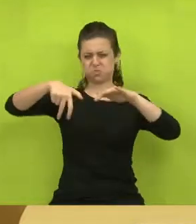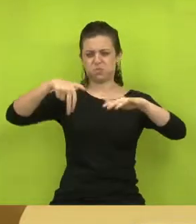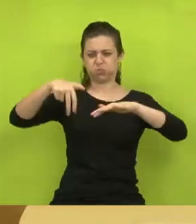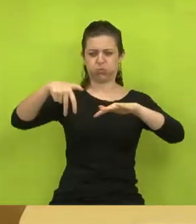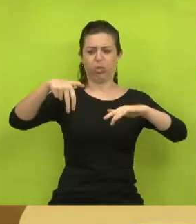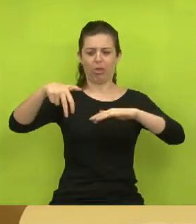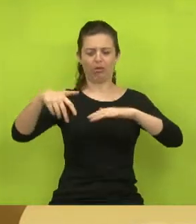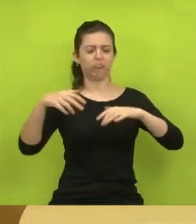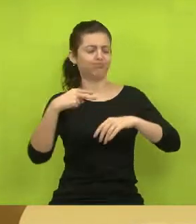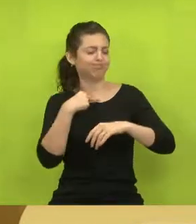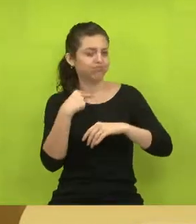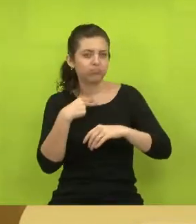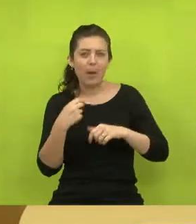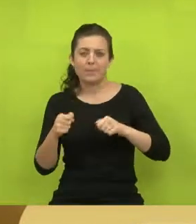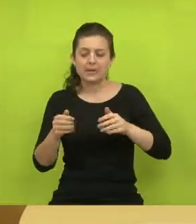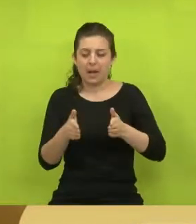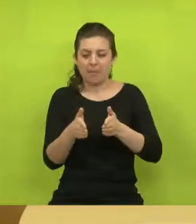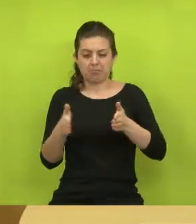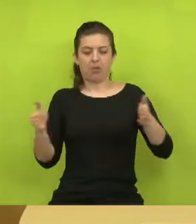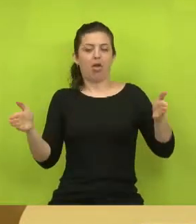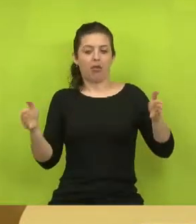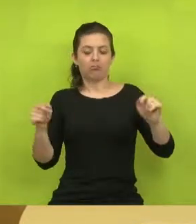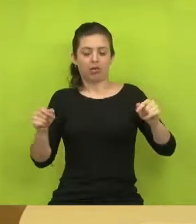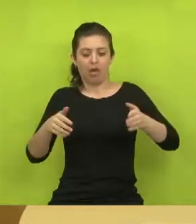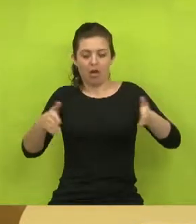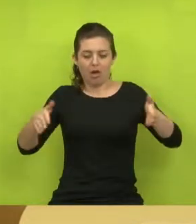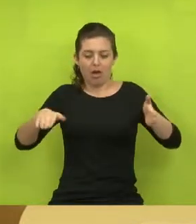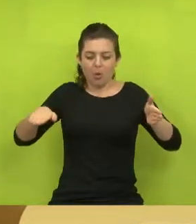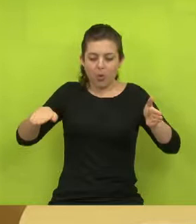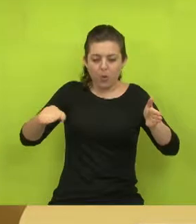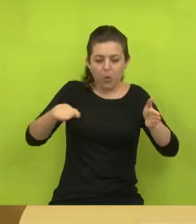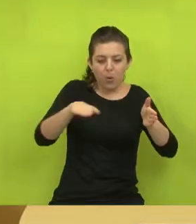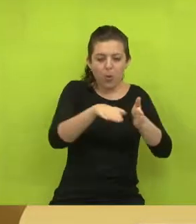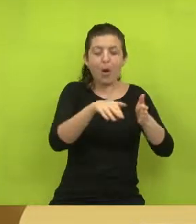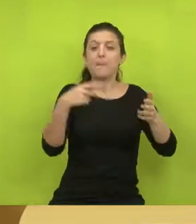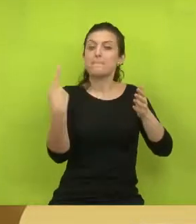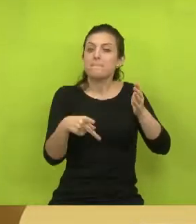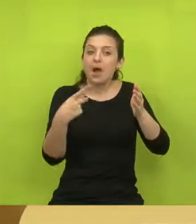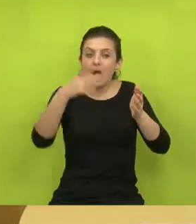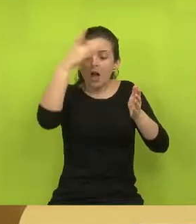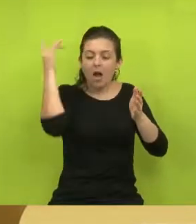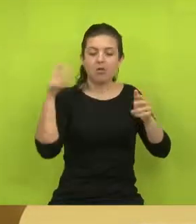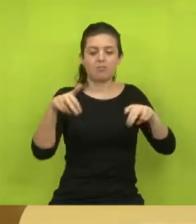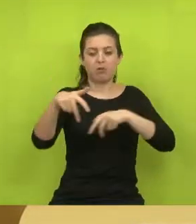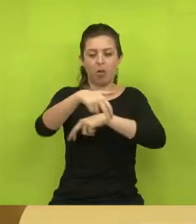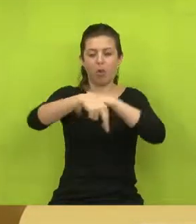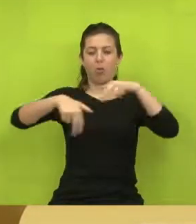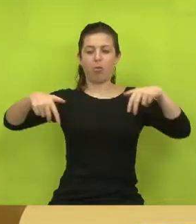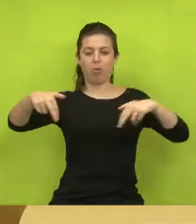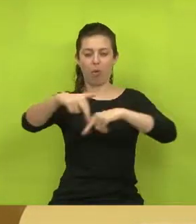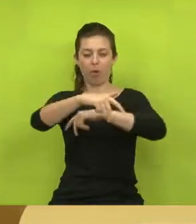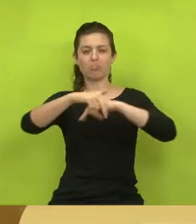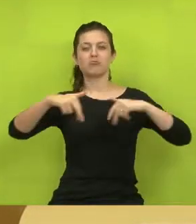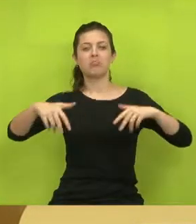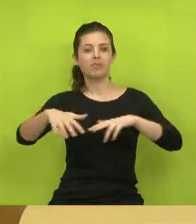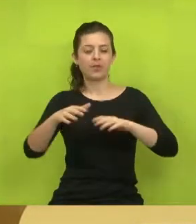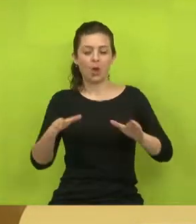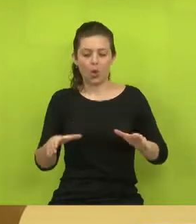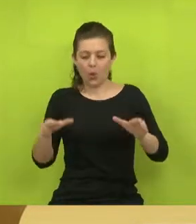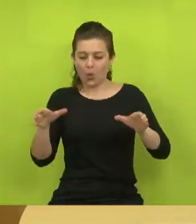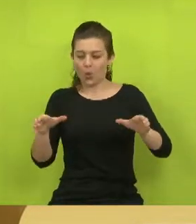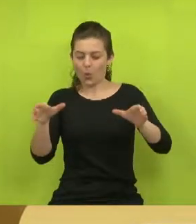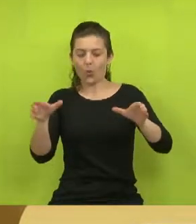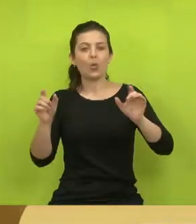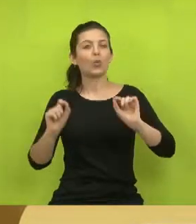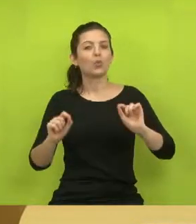comporta mais. Ali precisa ser feito o quê? Um calçadão cairia muito bem ali, um estilo boulevard, sabe? Colocaria ali,